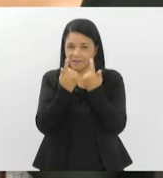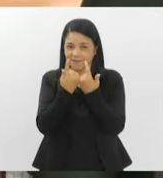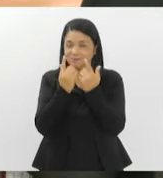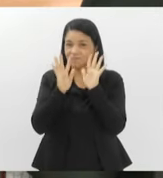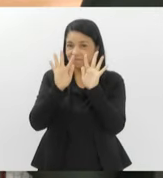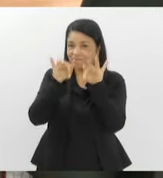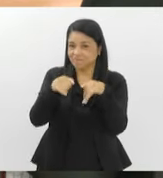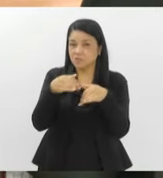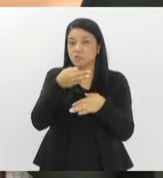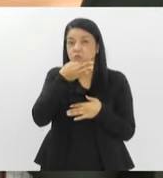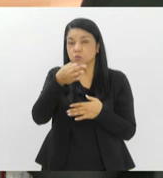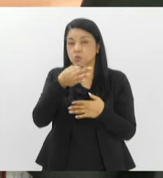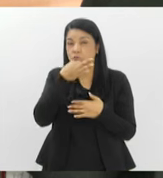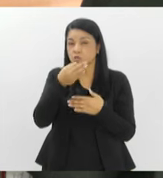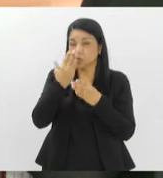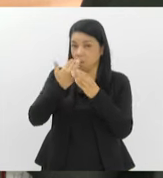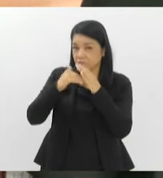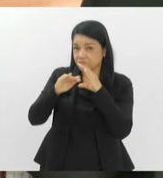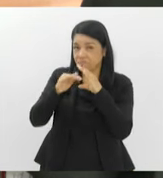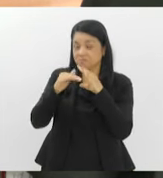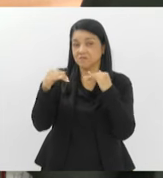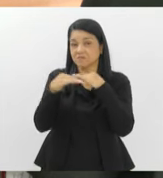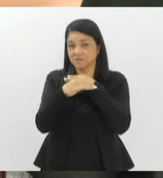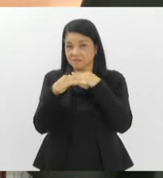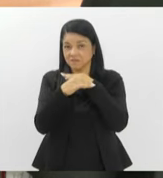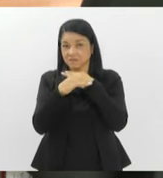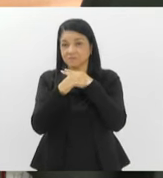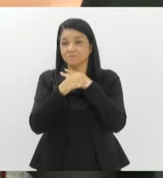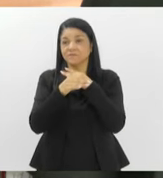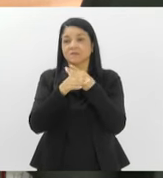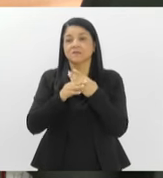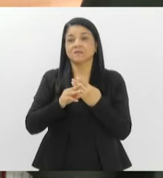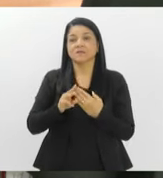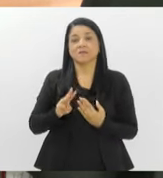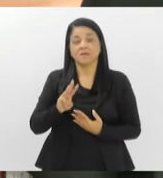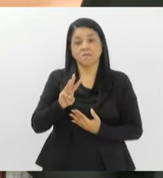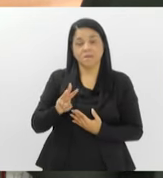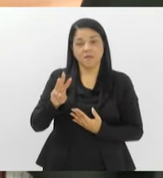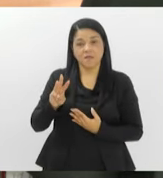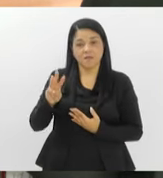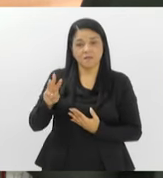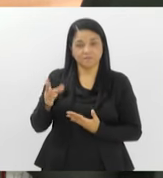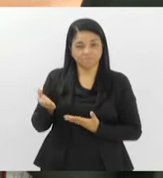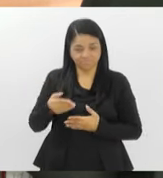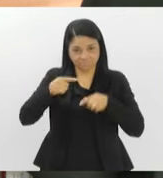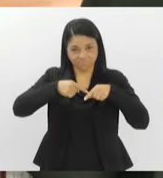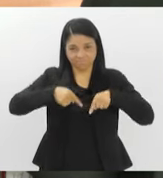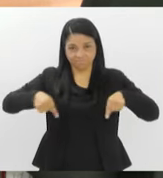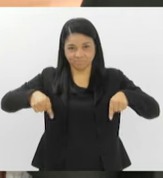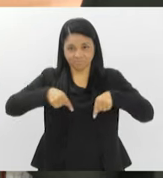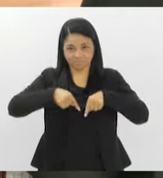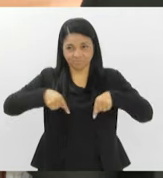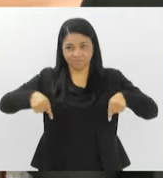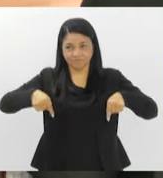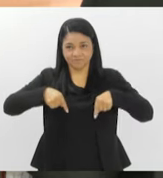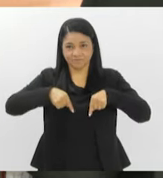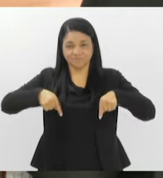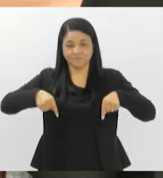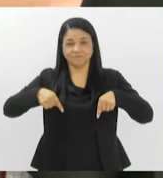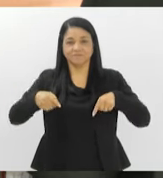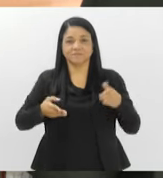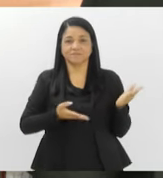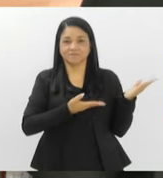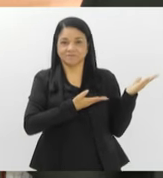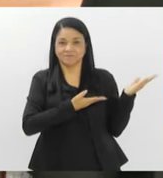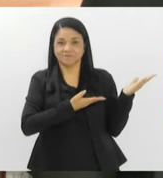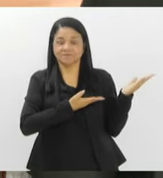enviar sugestões ou vídeos aí da sua cidade, é só acessar nosso e-mail, tvalerja, arroba, alerja.rj.gov.br. Um